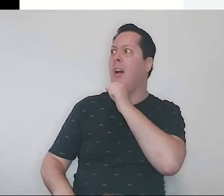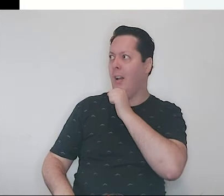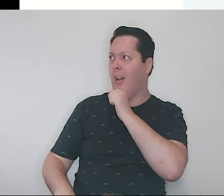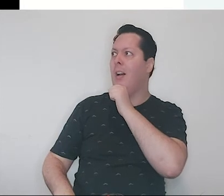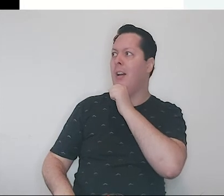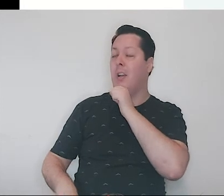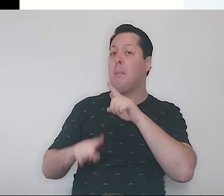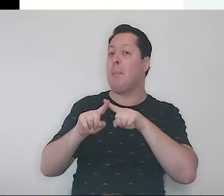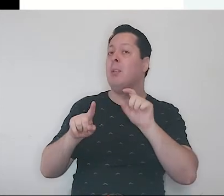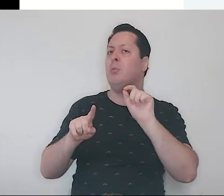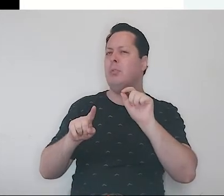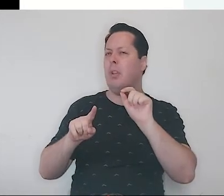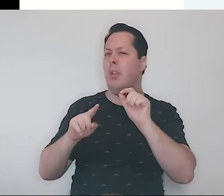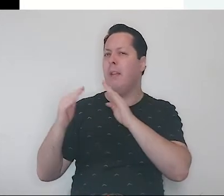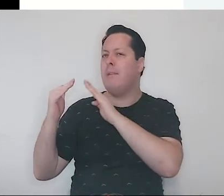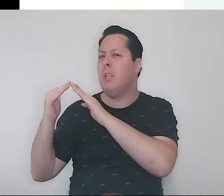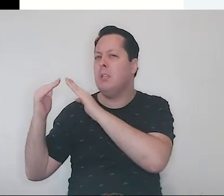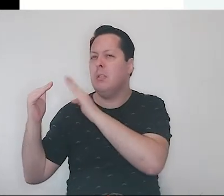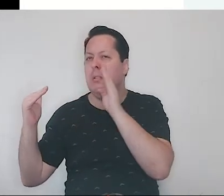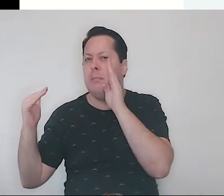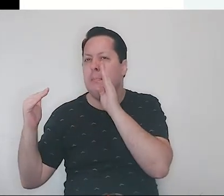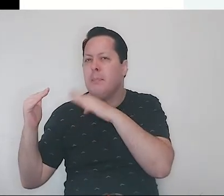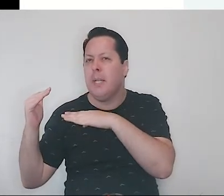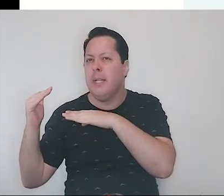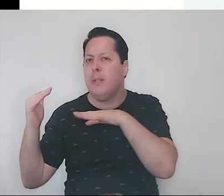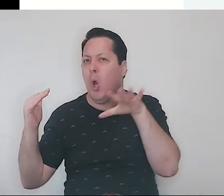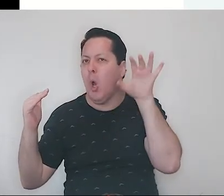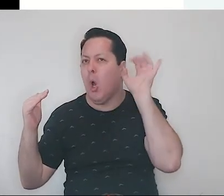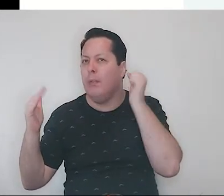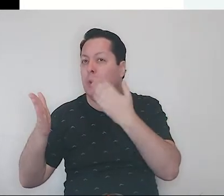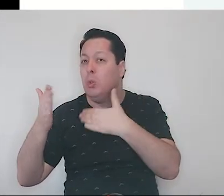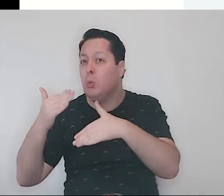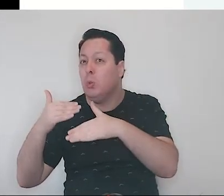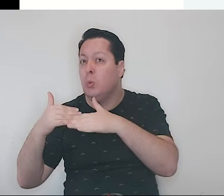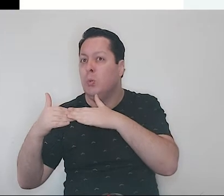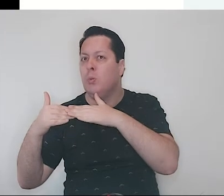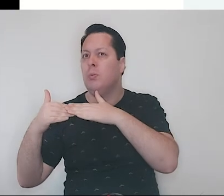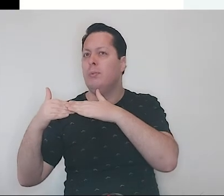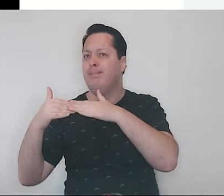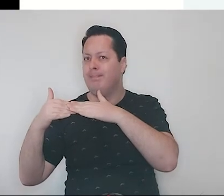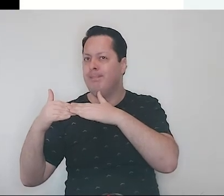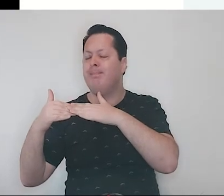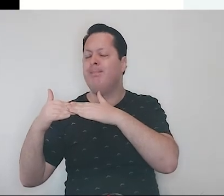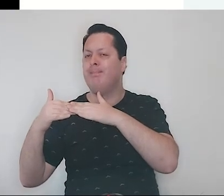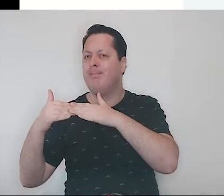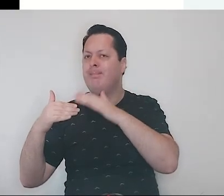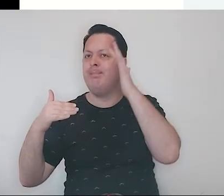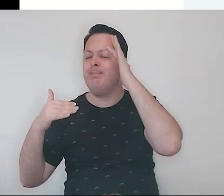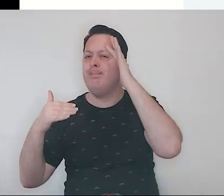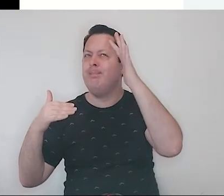estava escutando toda essa história. Ele pensou.